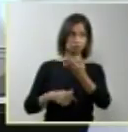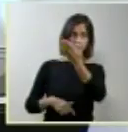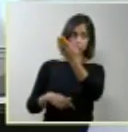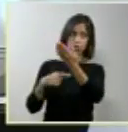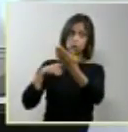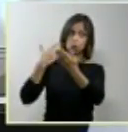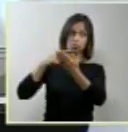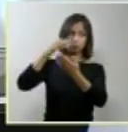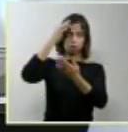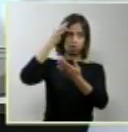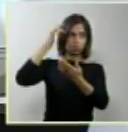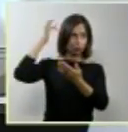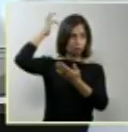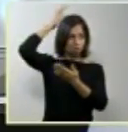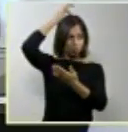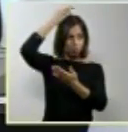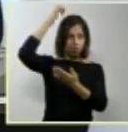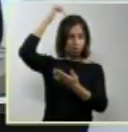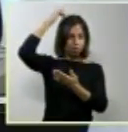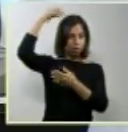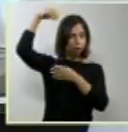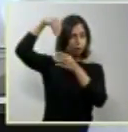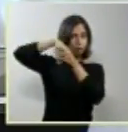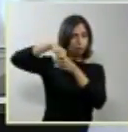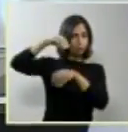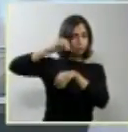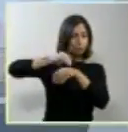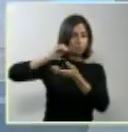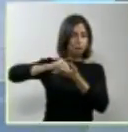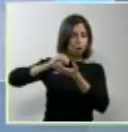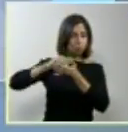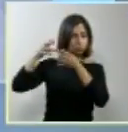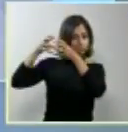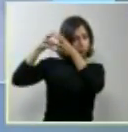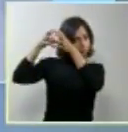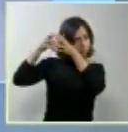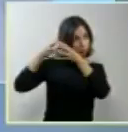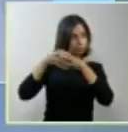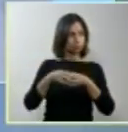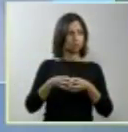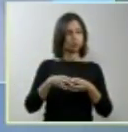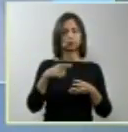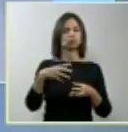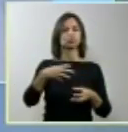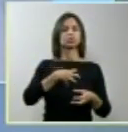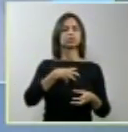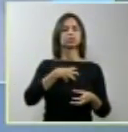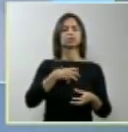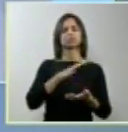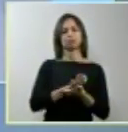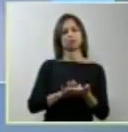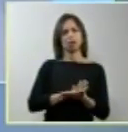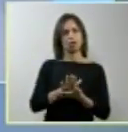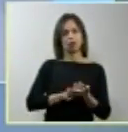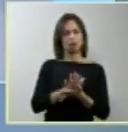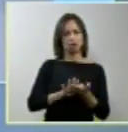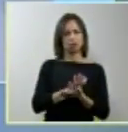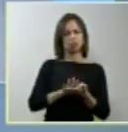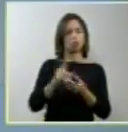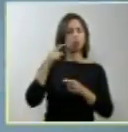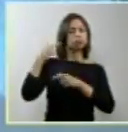cérebro, logo não pode ter nenhum tipo de sentimento porque não há uma estação que processe isso.